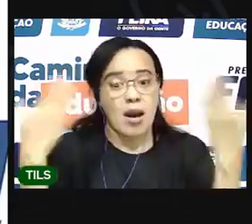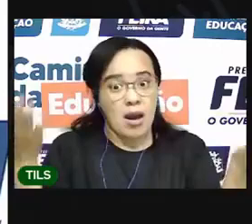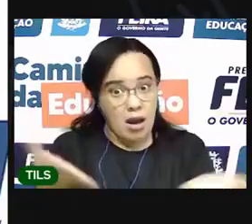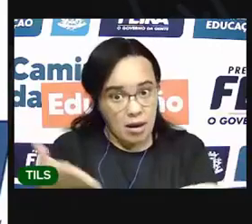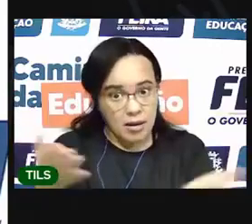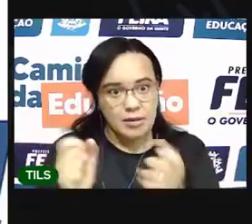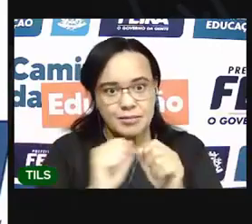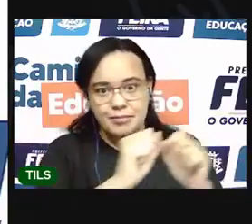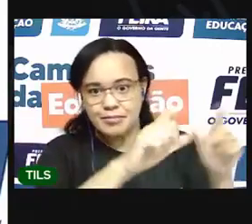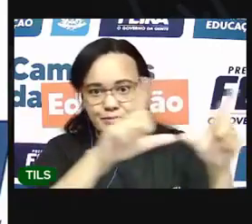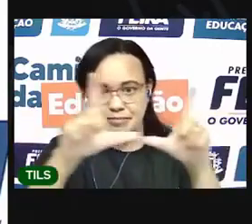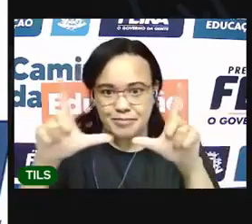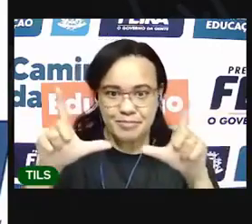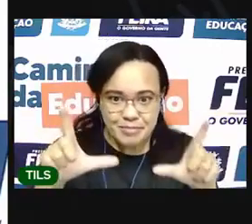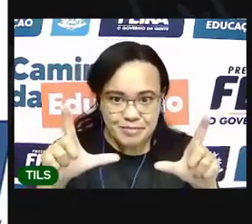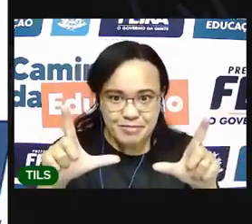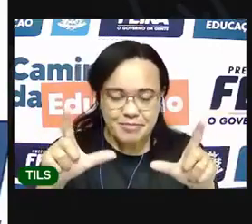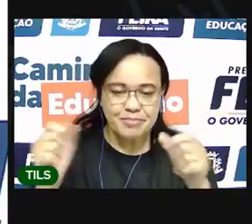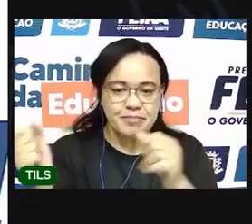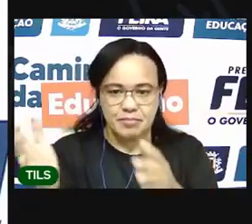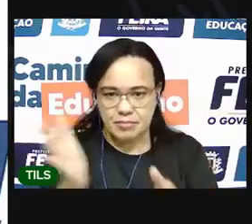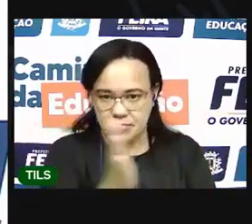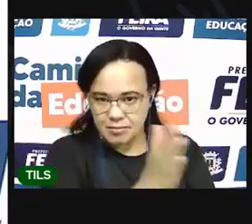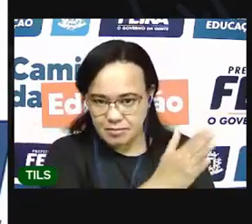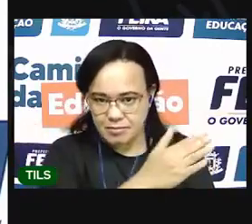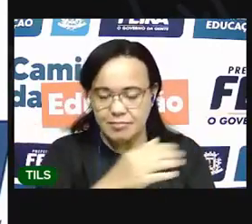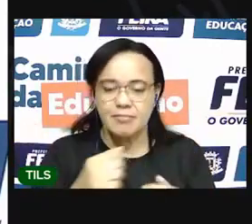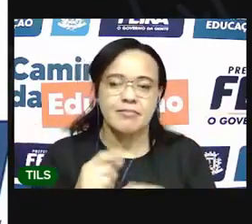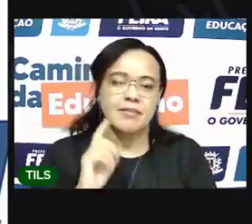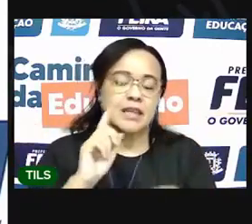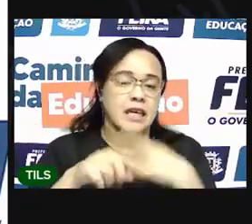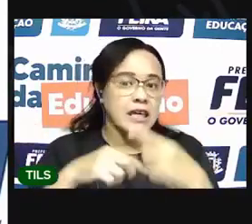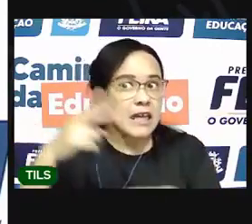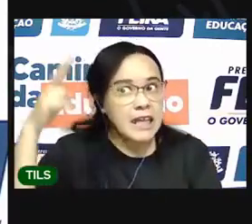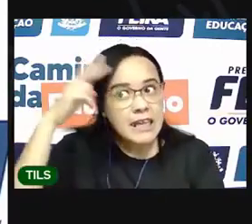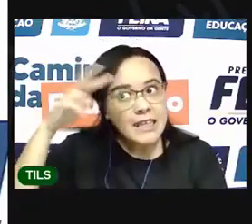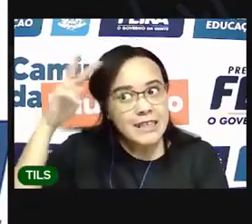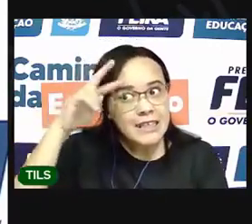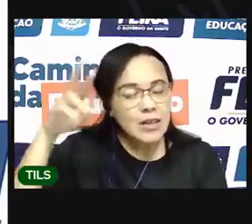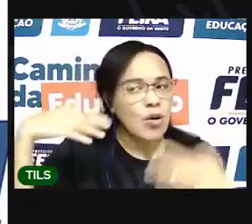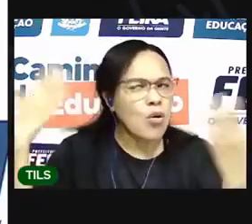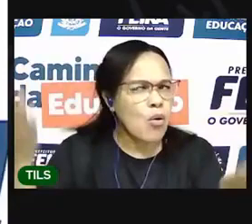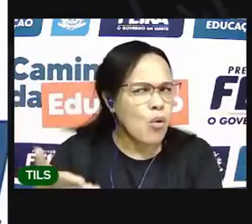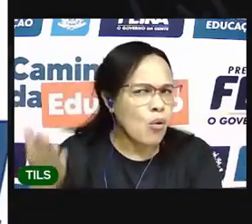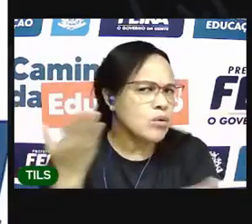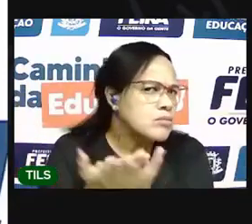para a gente relembrar o que a gente aprendeu na aula de hoje.